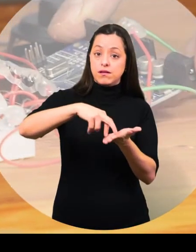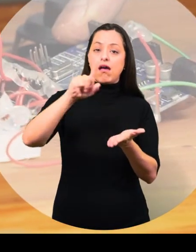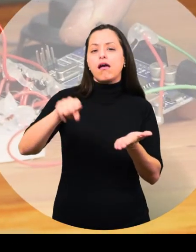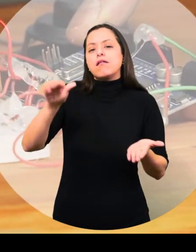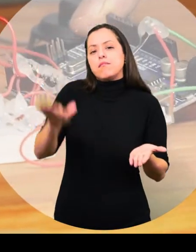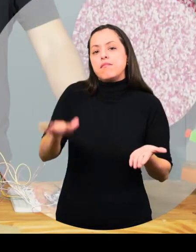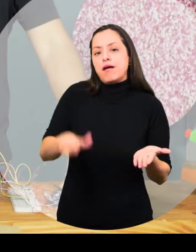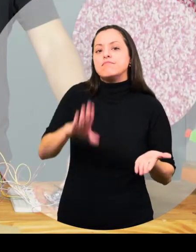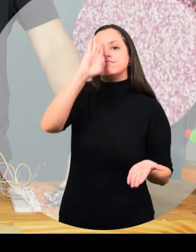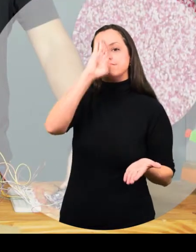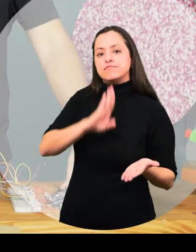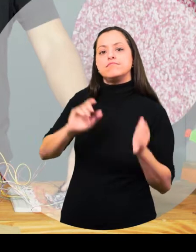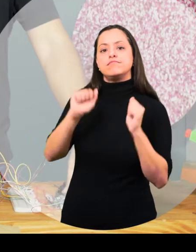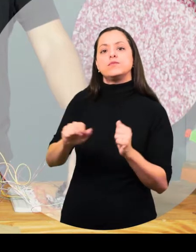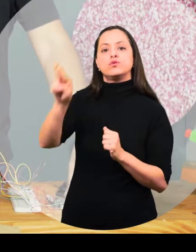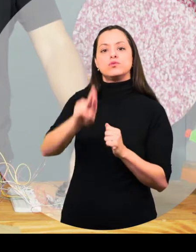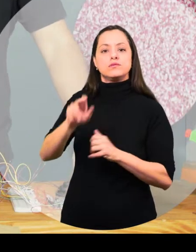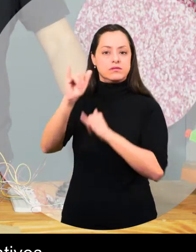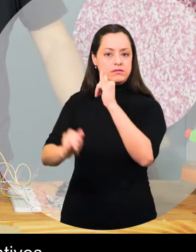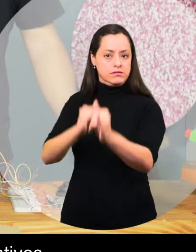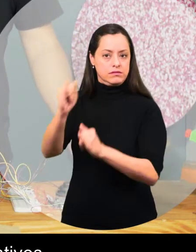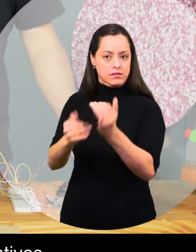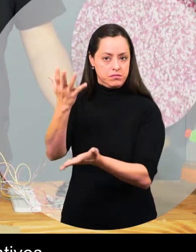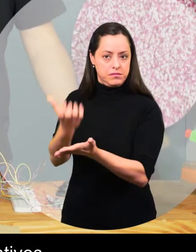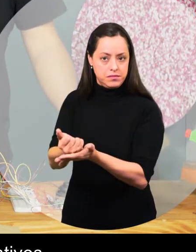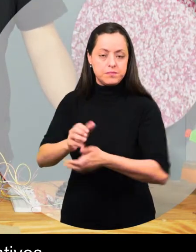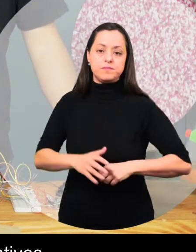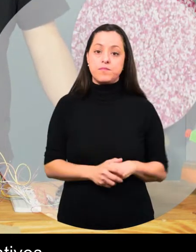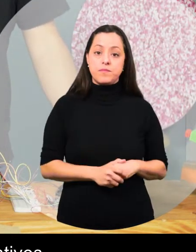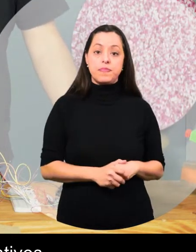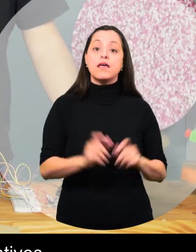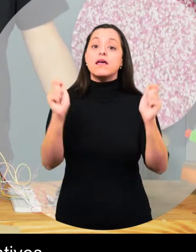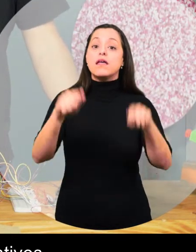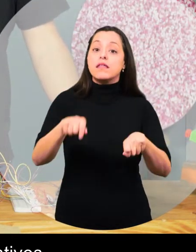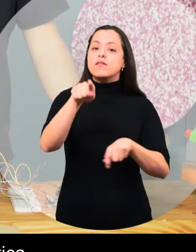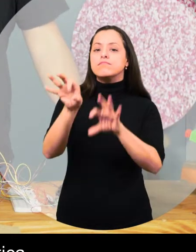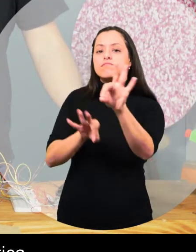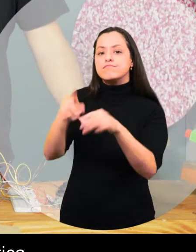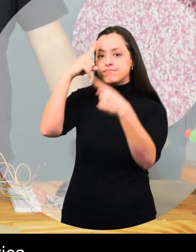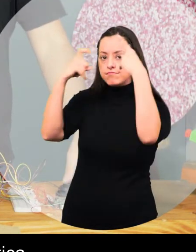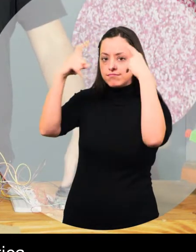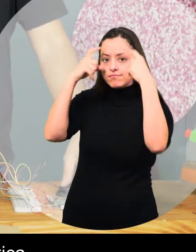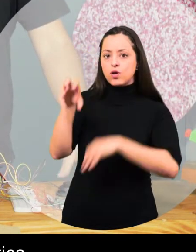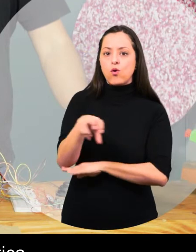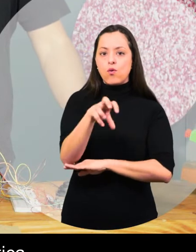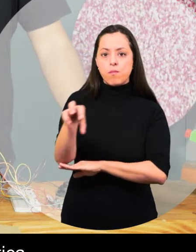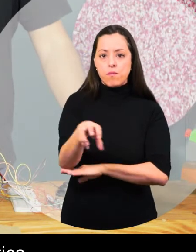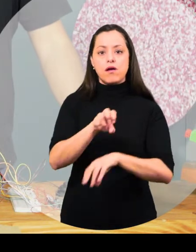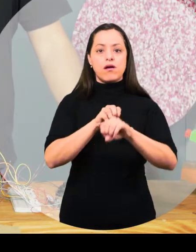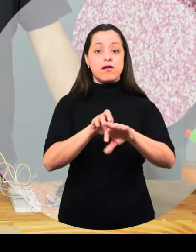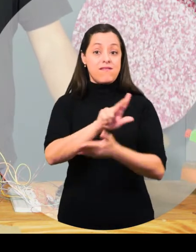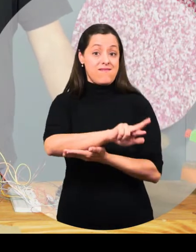de baixo custo, acessível e aberta. E ela serve para você desenvolver projetos interativos. Então você consegue fazer projetos de